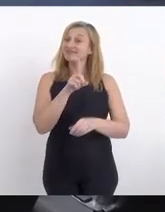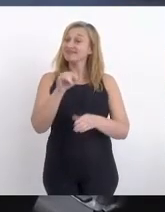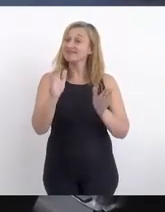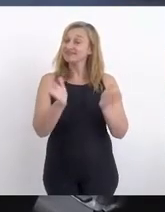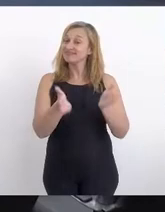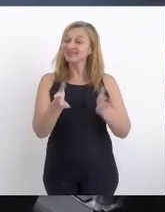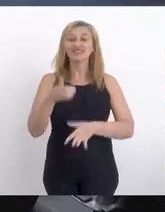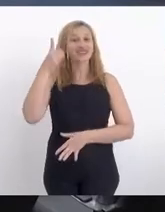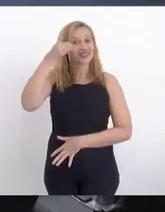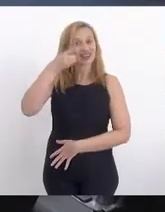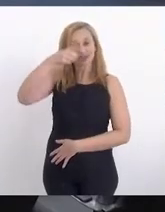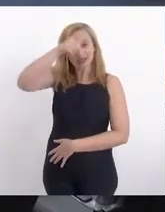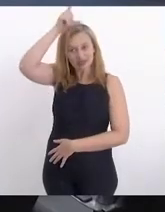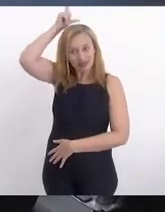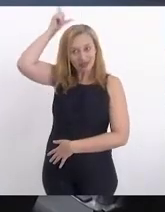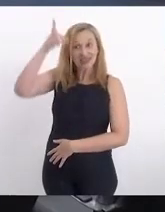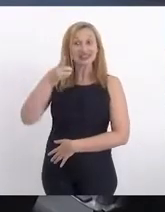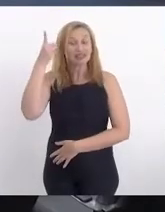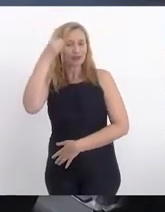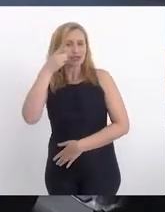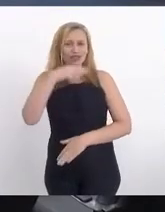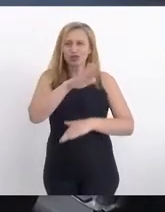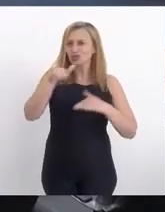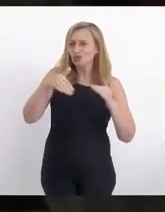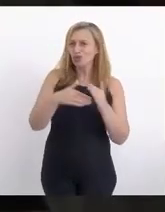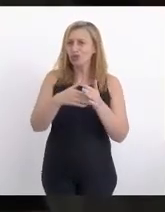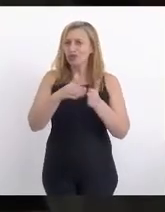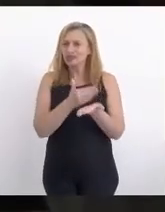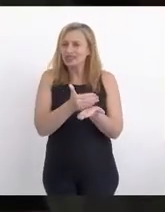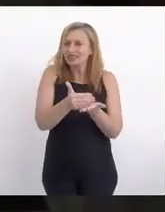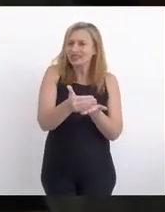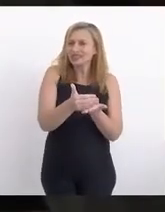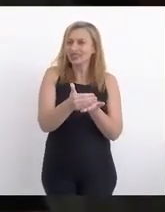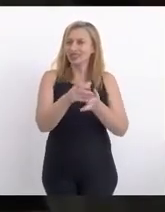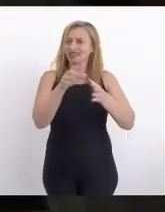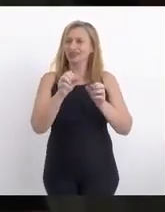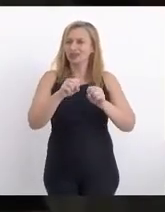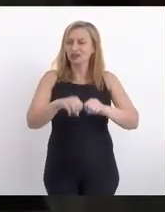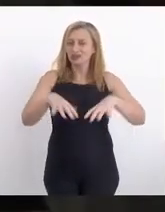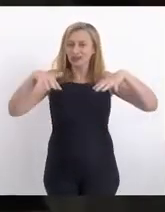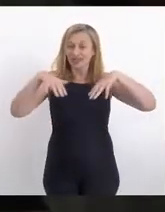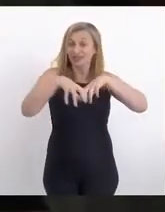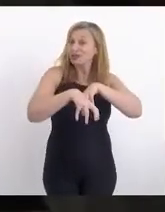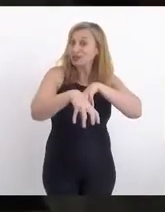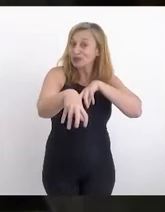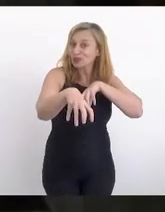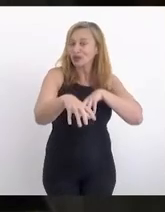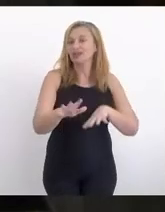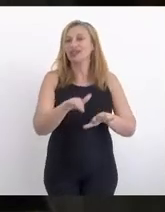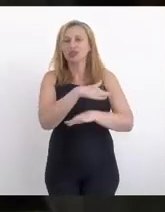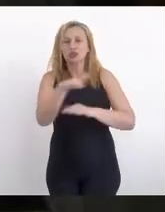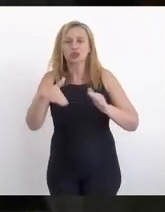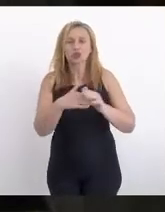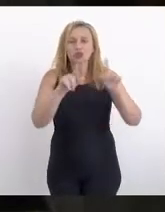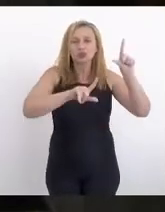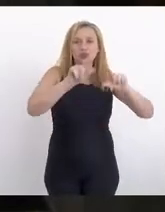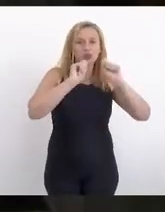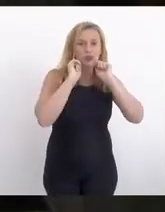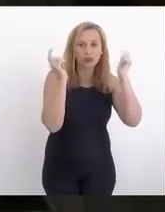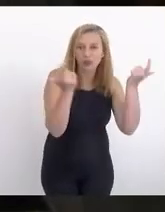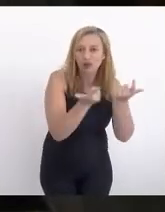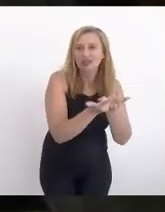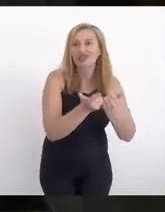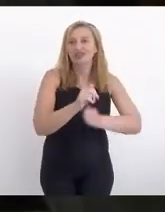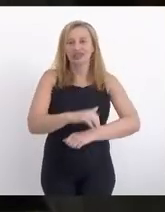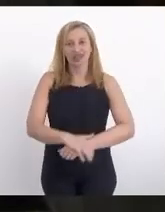Paulo, deputados e deputadas que começam a ingressar no plenário virtual, cidadãs e cidadãos que